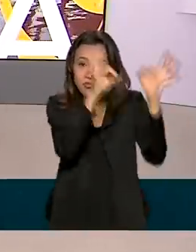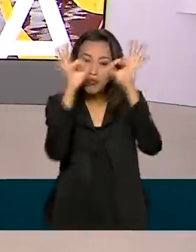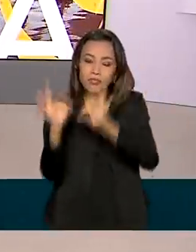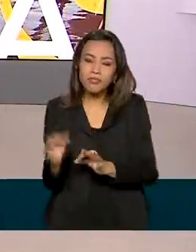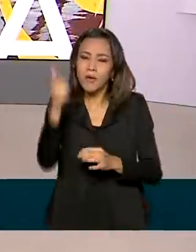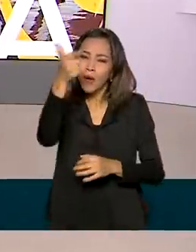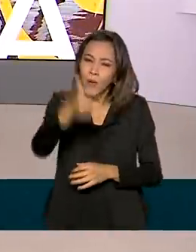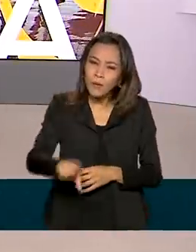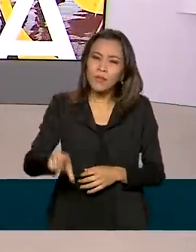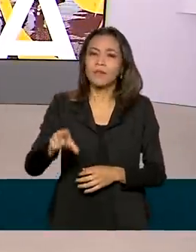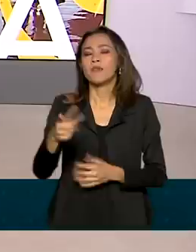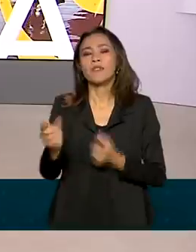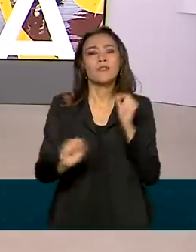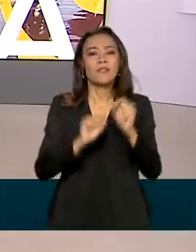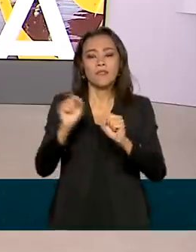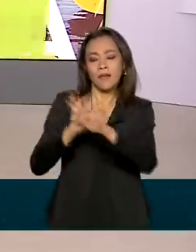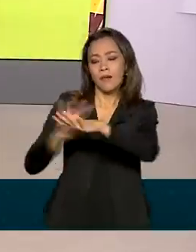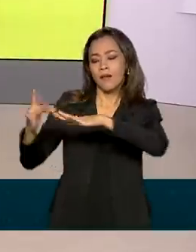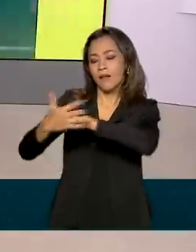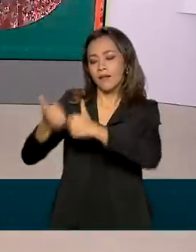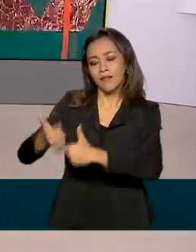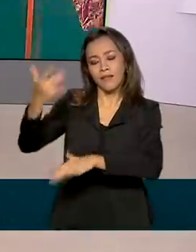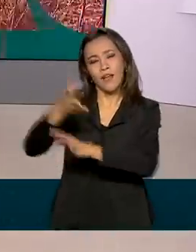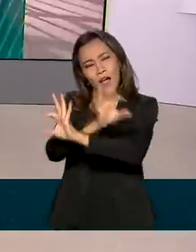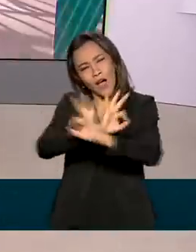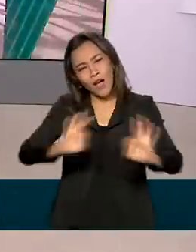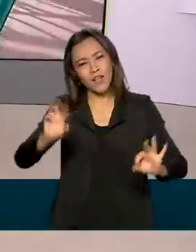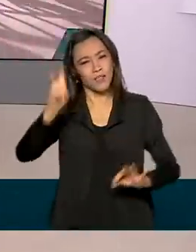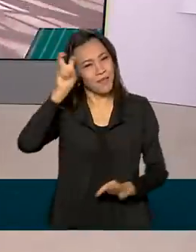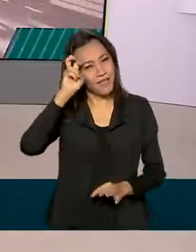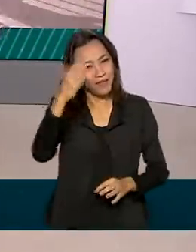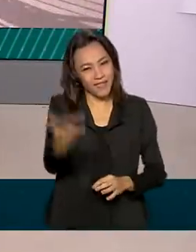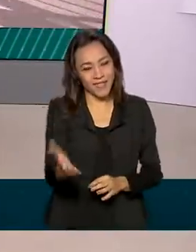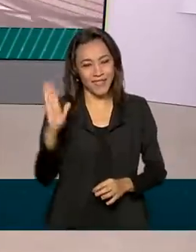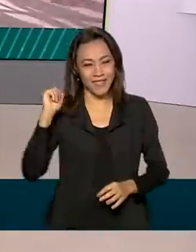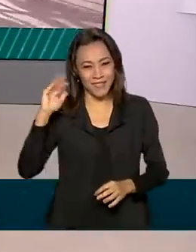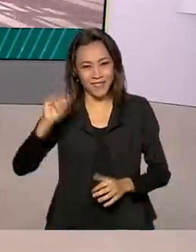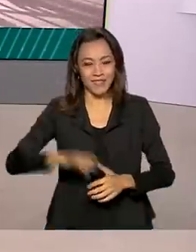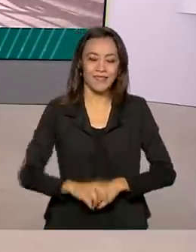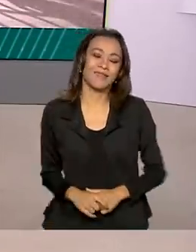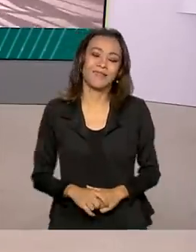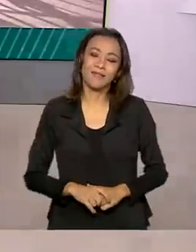reportagens nas nossas redes sociais. Uma ótima quinta-feira para você. Tchau, tchau.